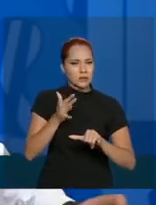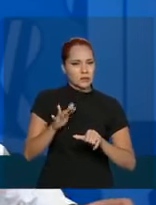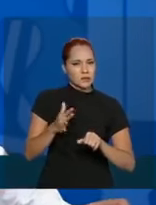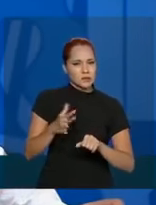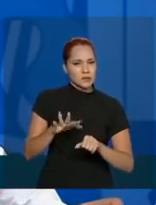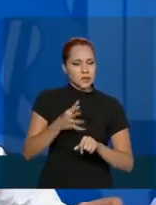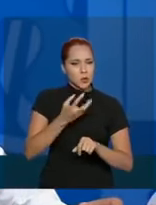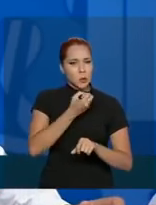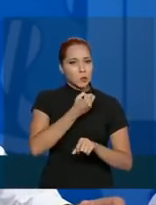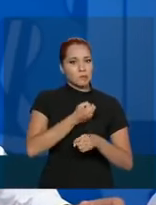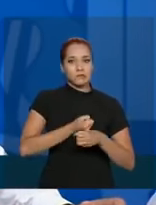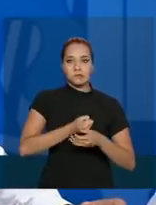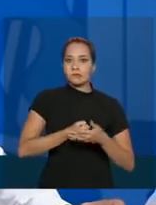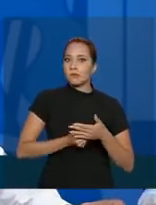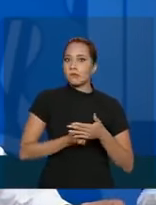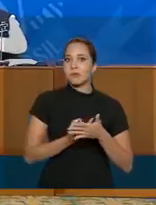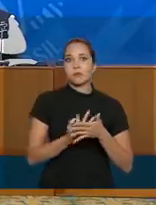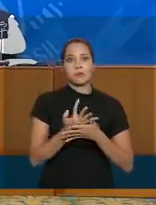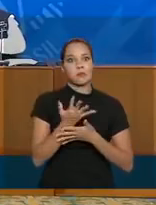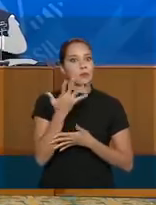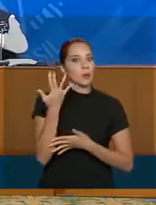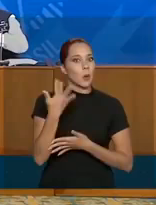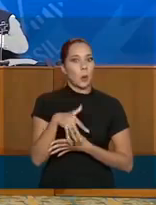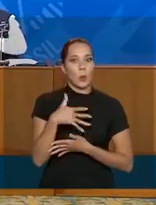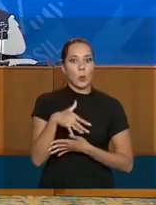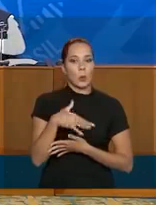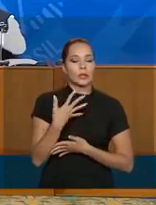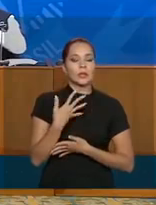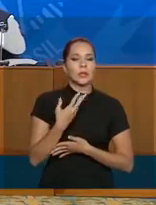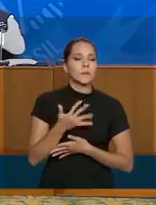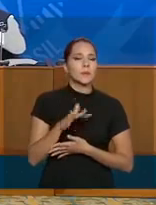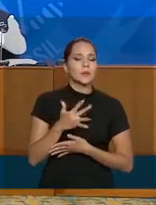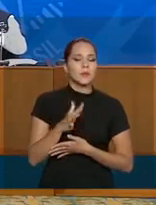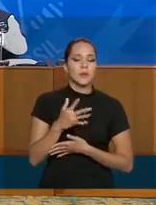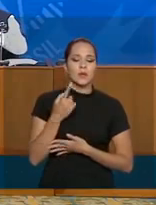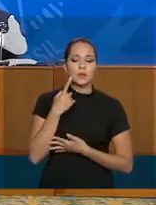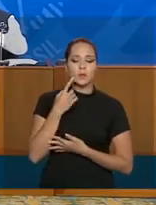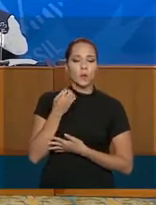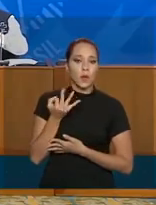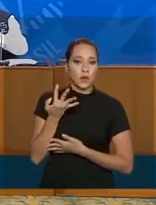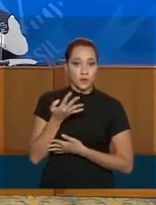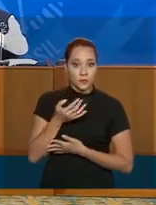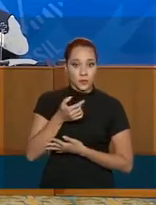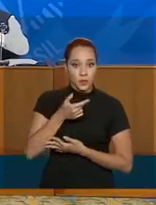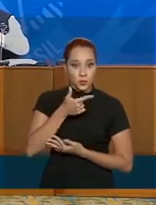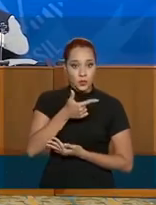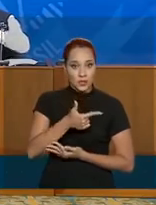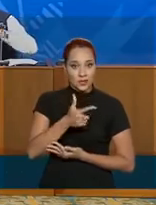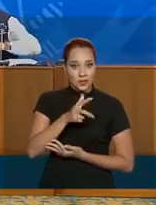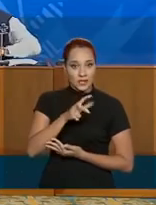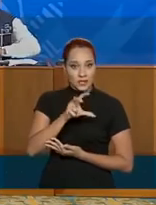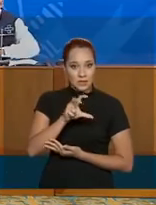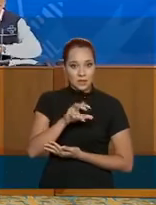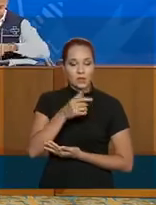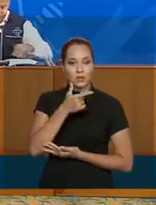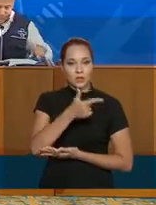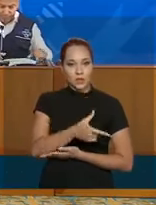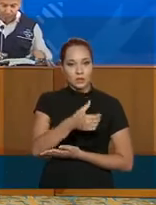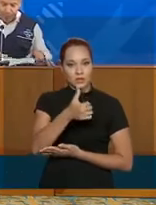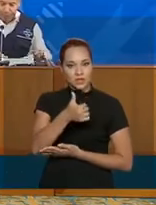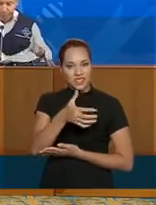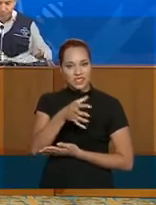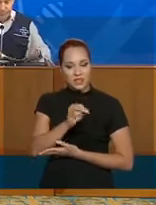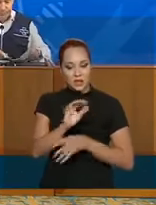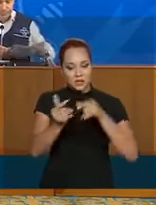número enorme, não é, Gabardo? Foram quantos? 210. 210 leitos